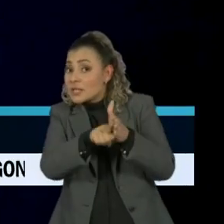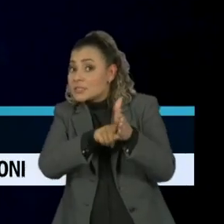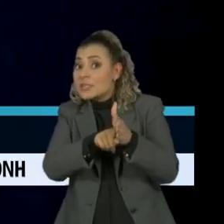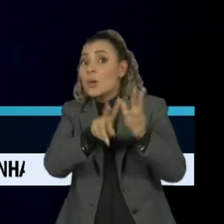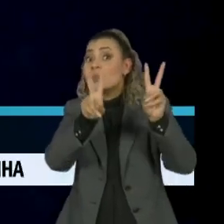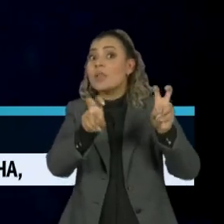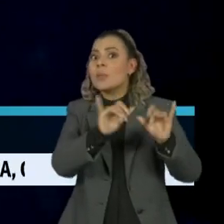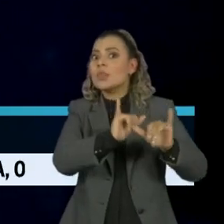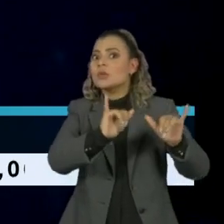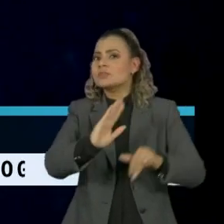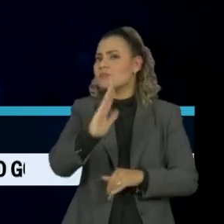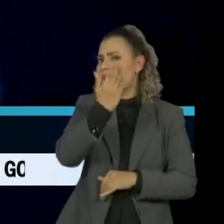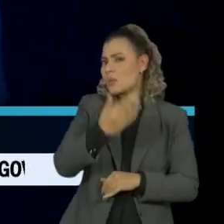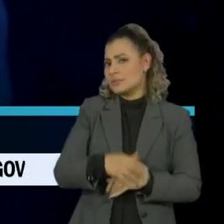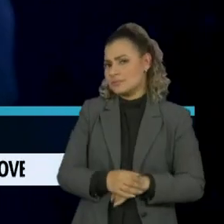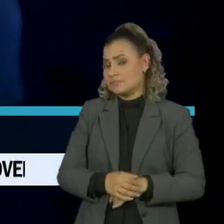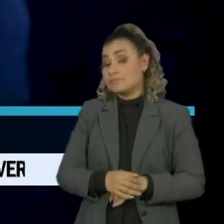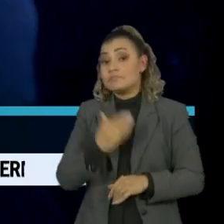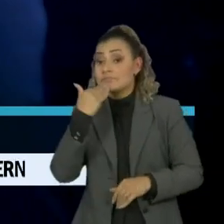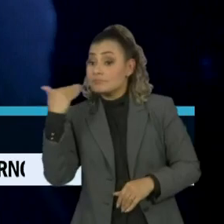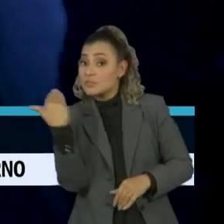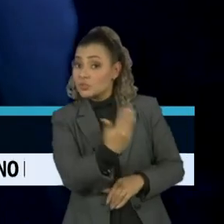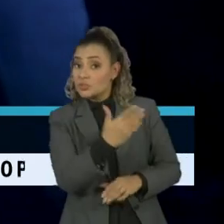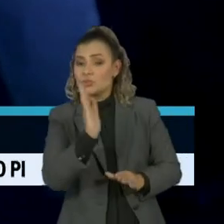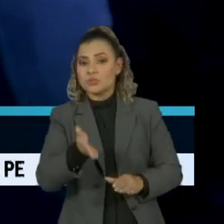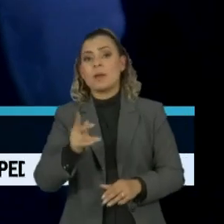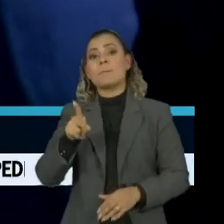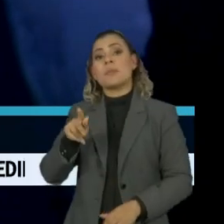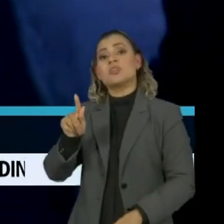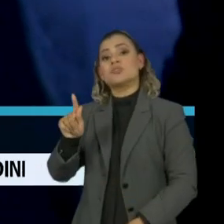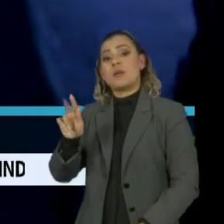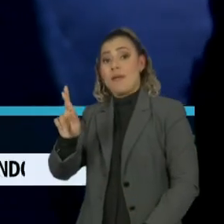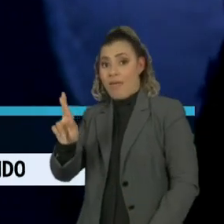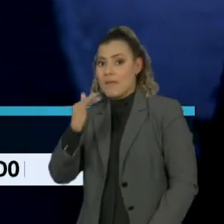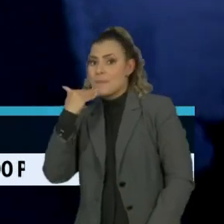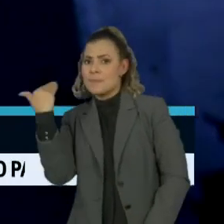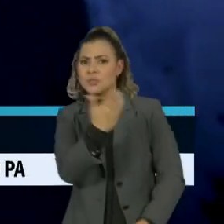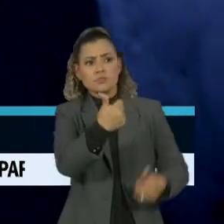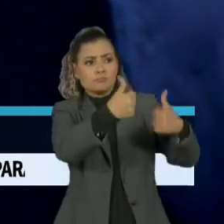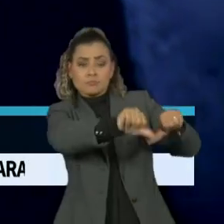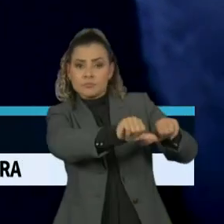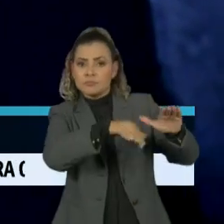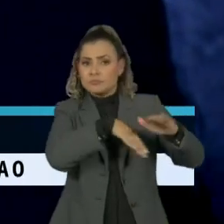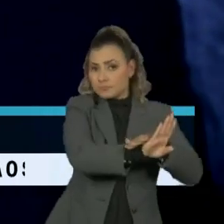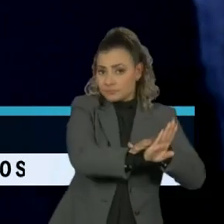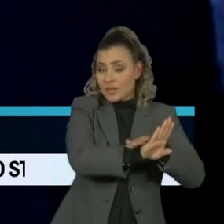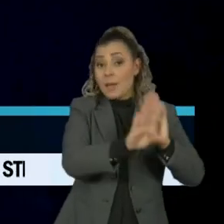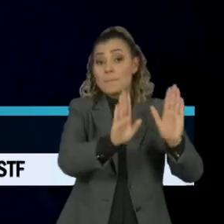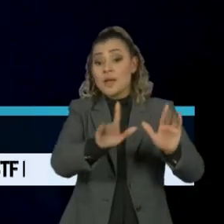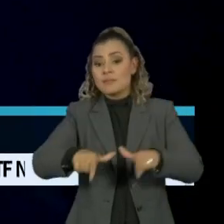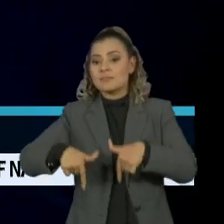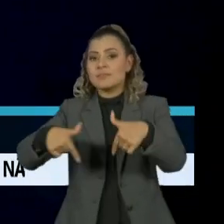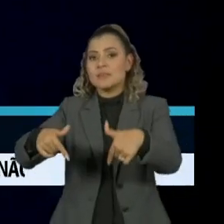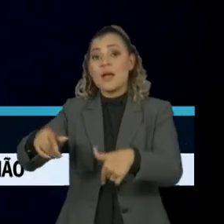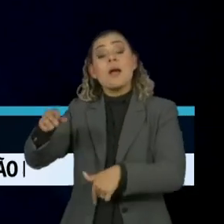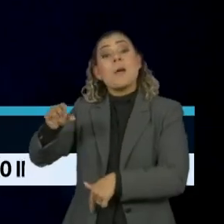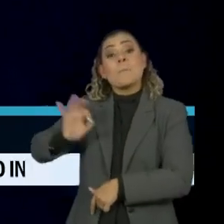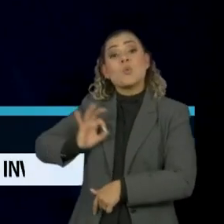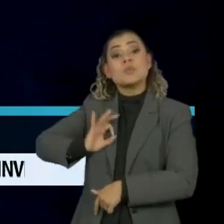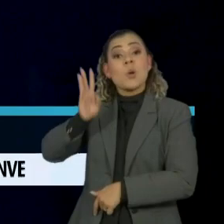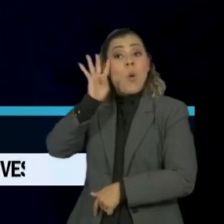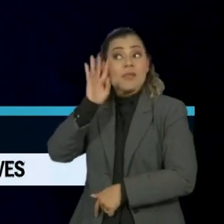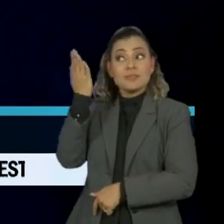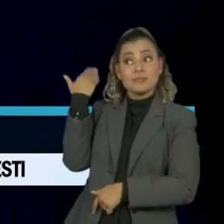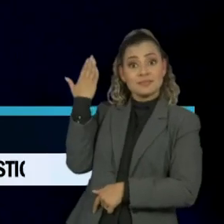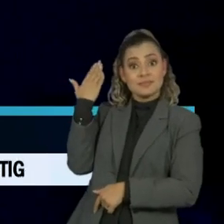inquérito das fake news. O pedido foi feito pela Procuradoria-Geral da República horas depois da ação policial na quarta-feira. É uma